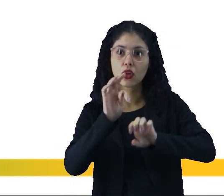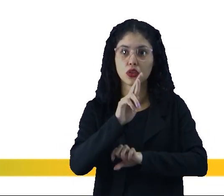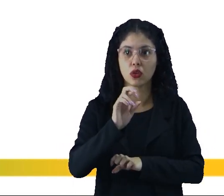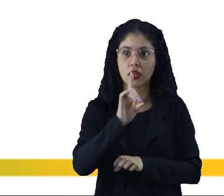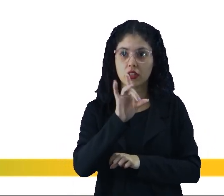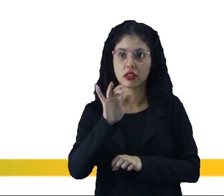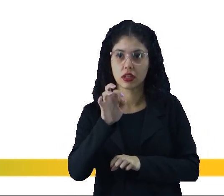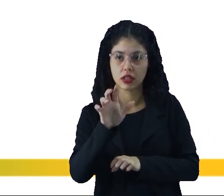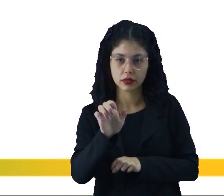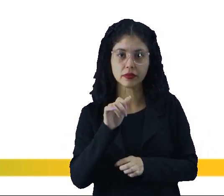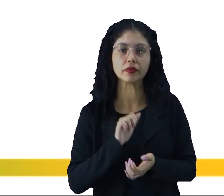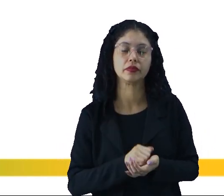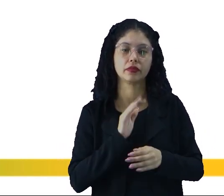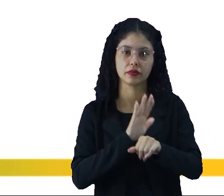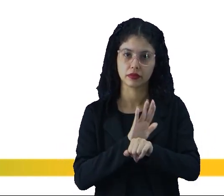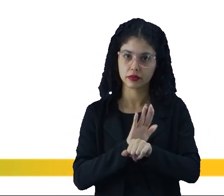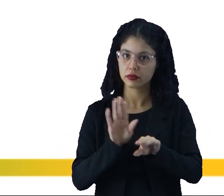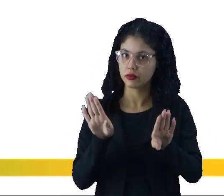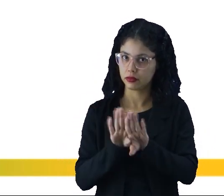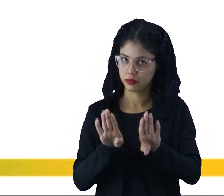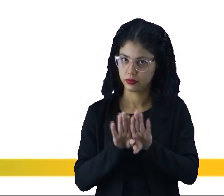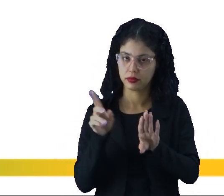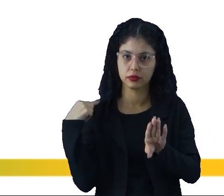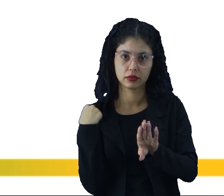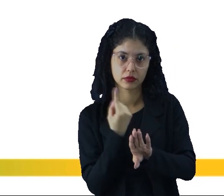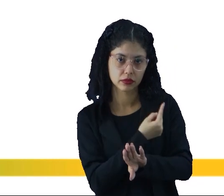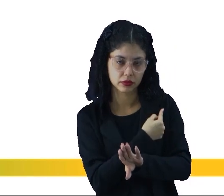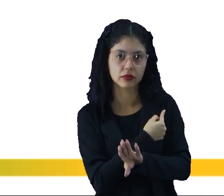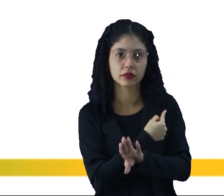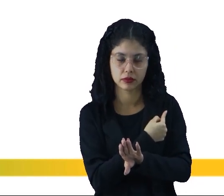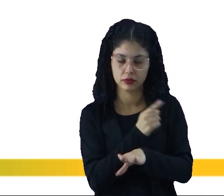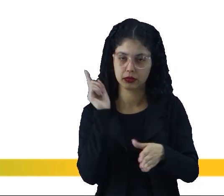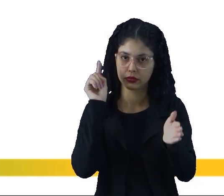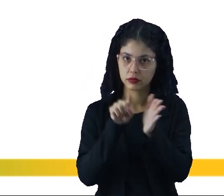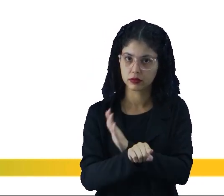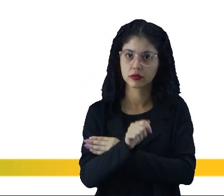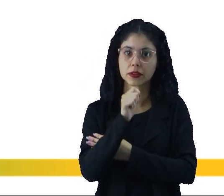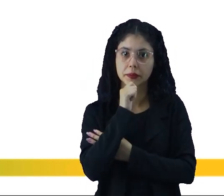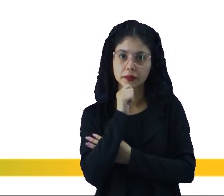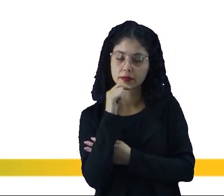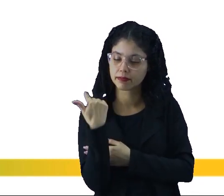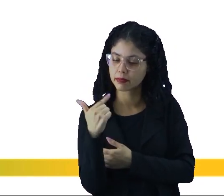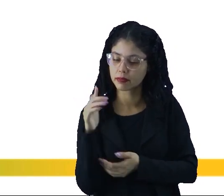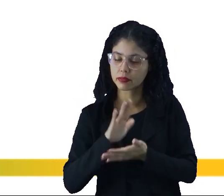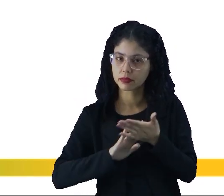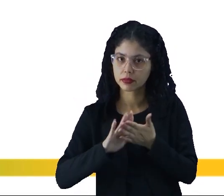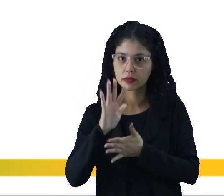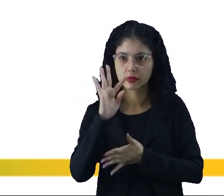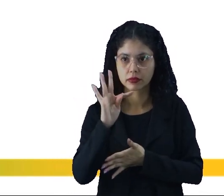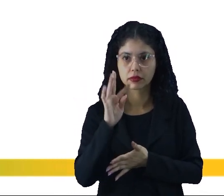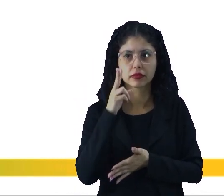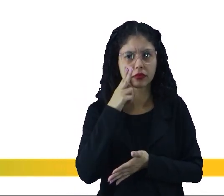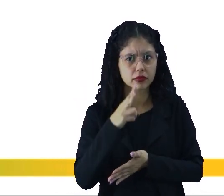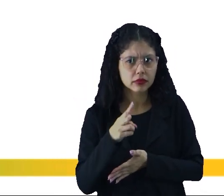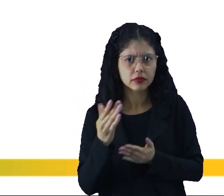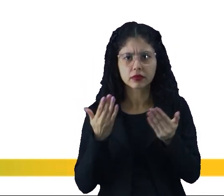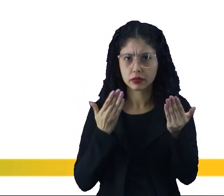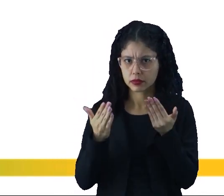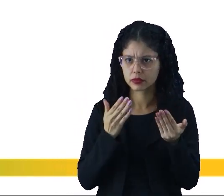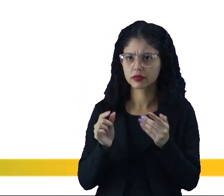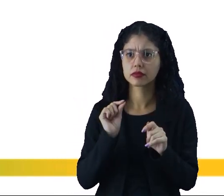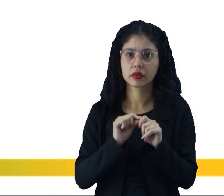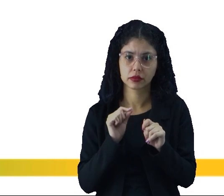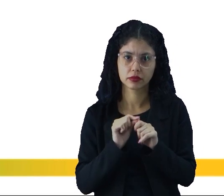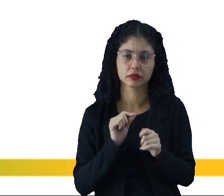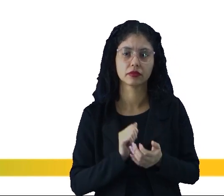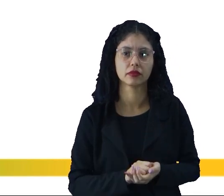equação de Torricelli, nos ajuda muito para resolver as questões onde nós não temos o tempo. Vocês viram ali a associação que